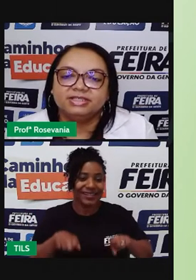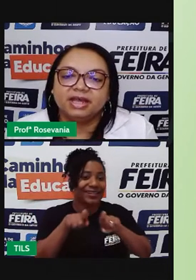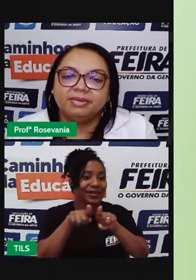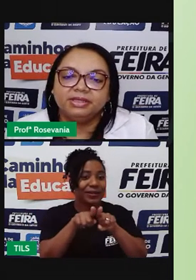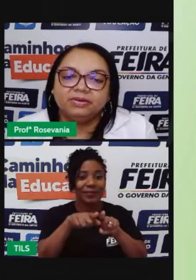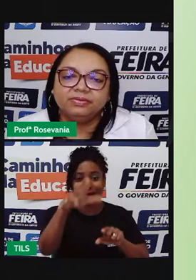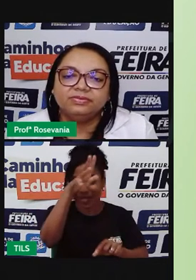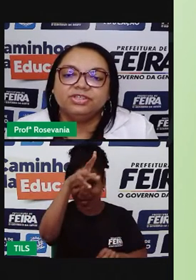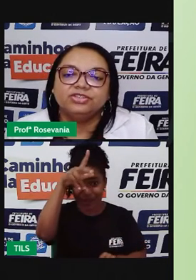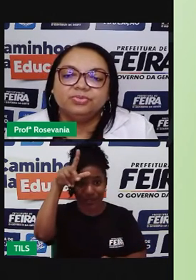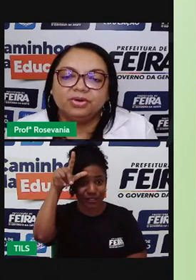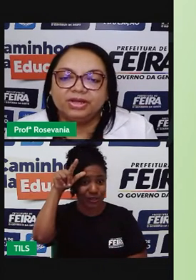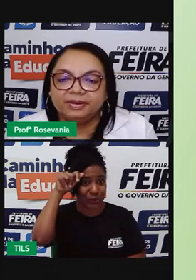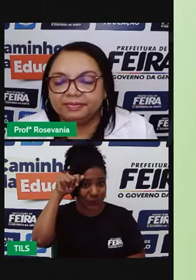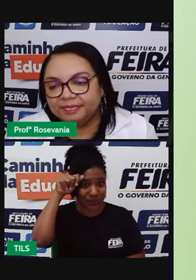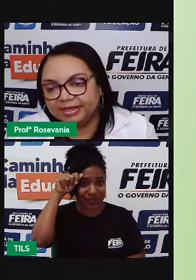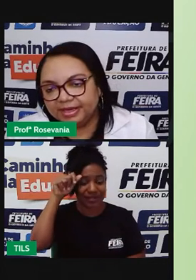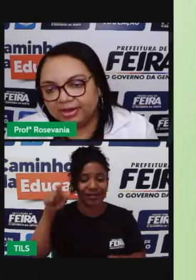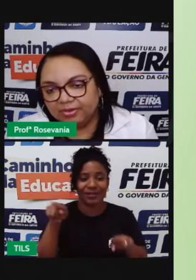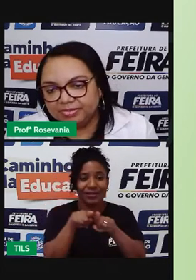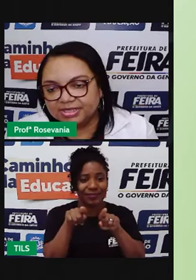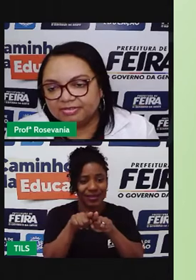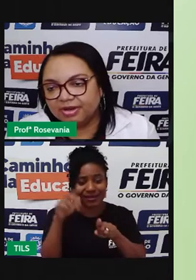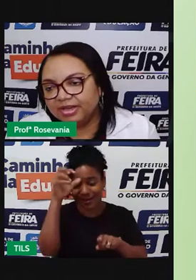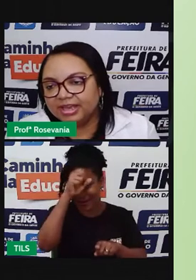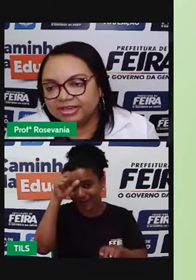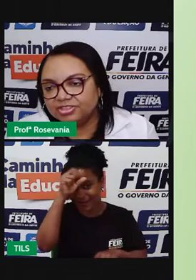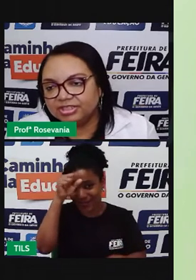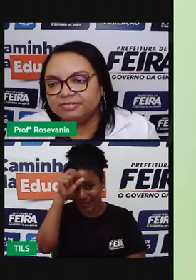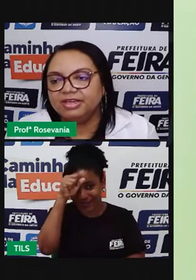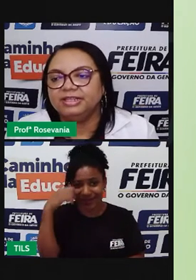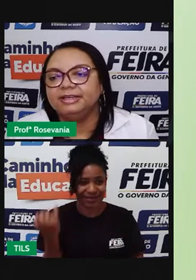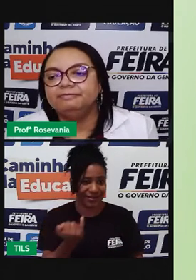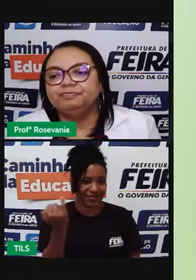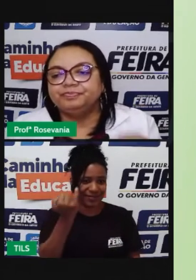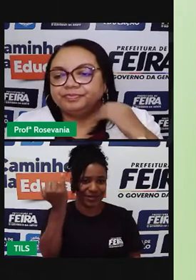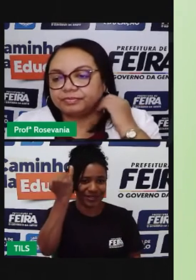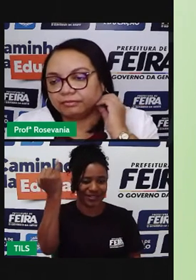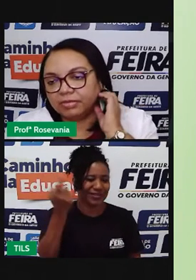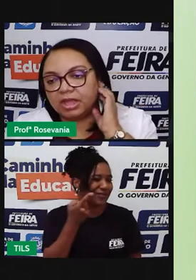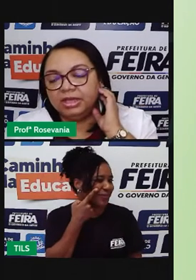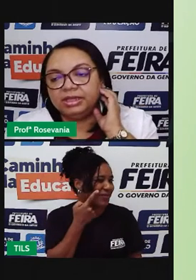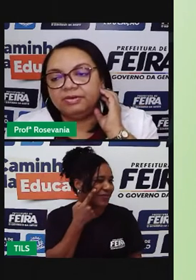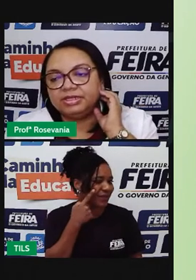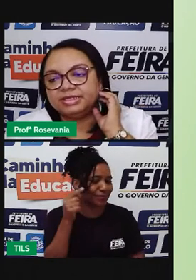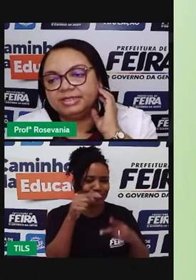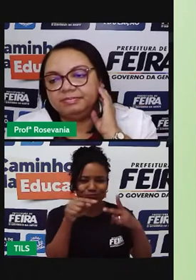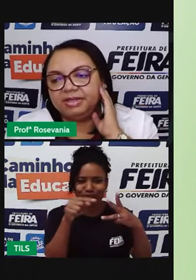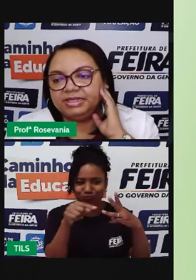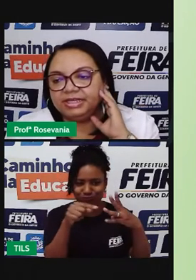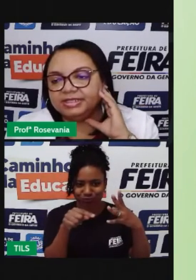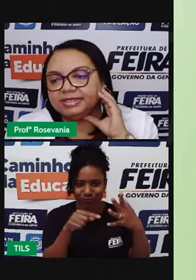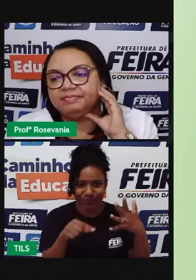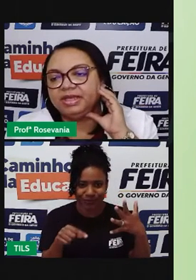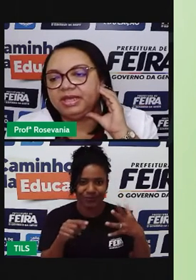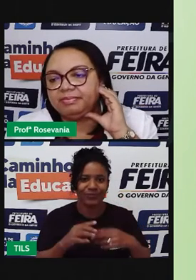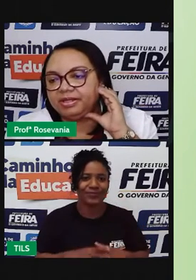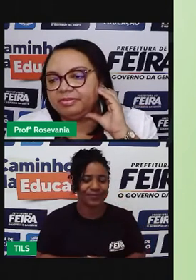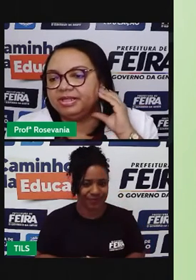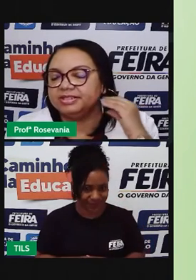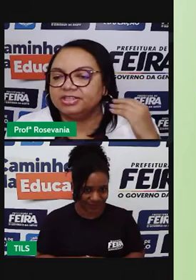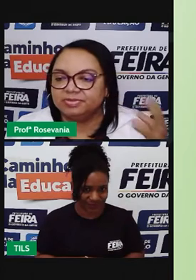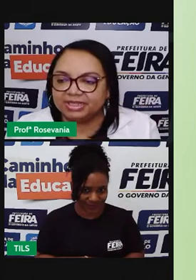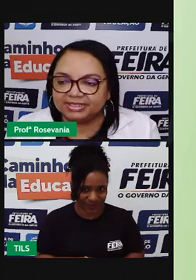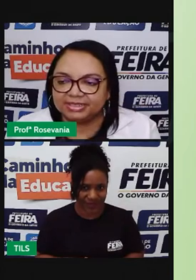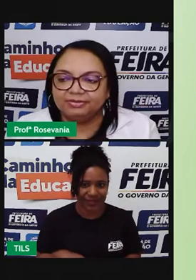vocês já sabem. Então, gente, vamos observar o que a gente teve aí, né. Então, ele diz assim, planície, em que